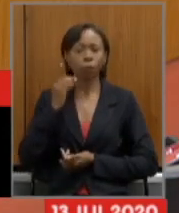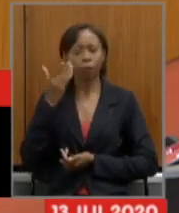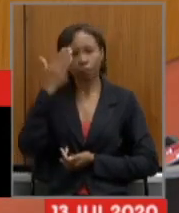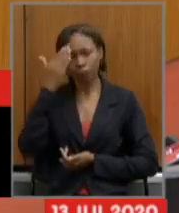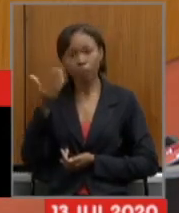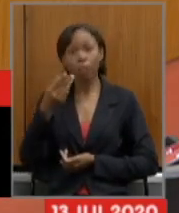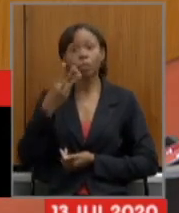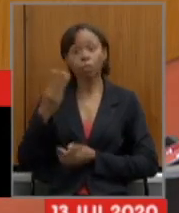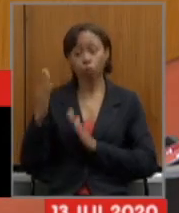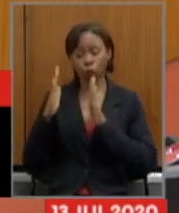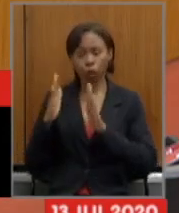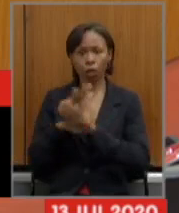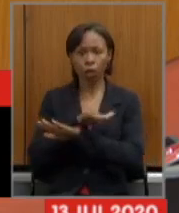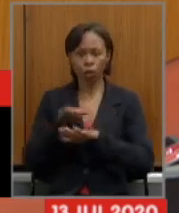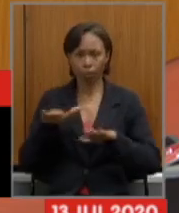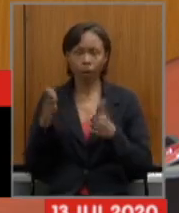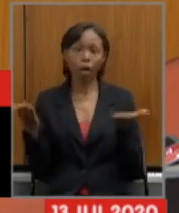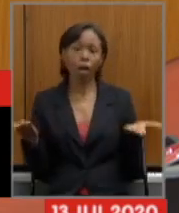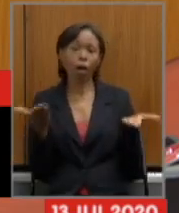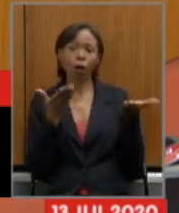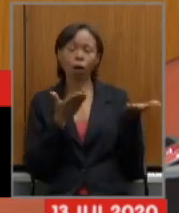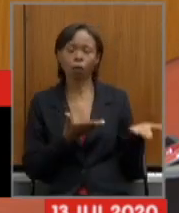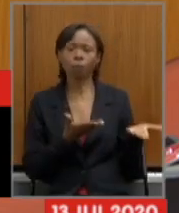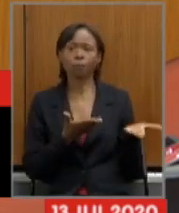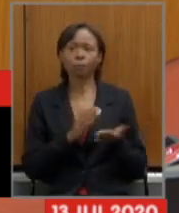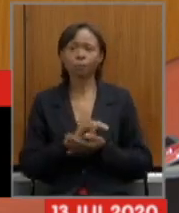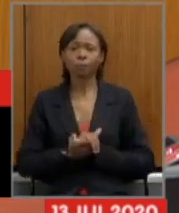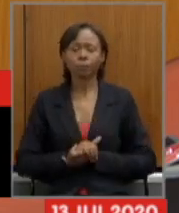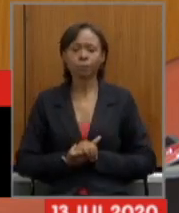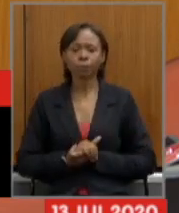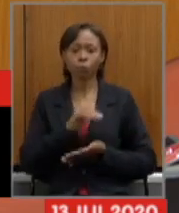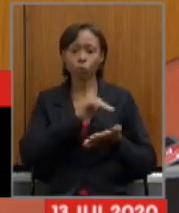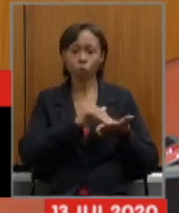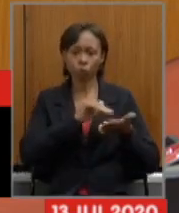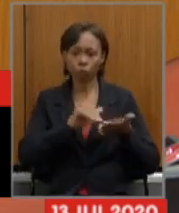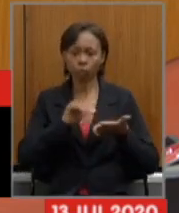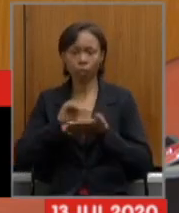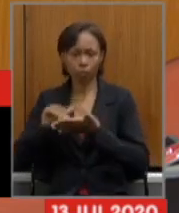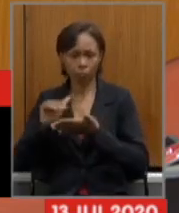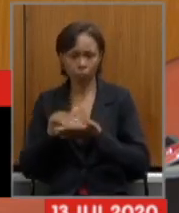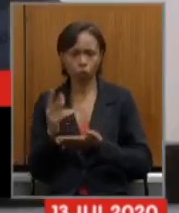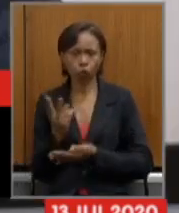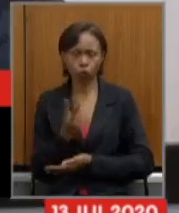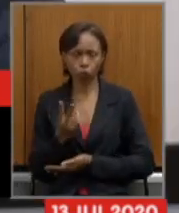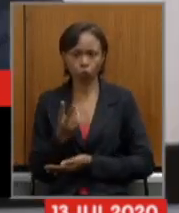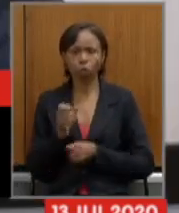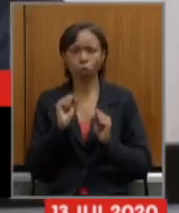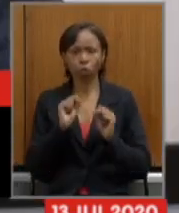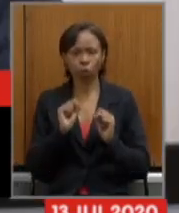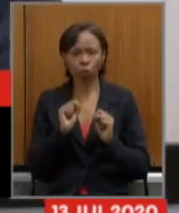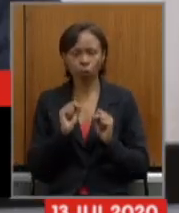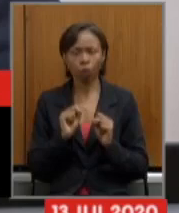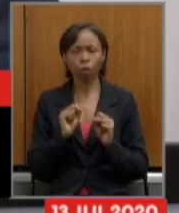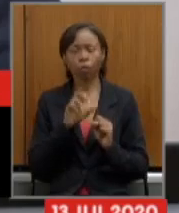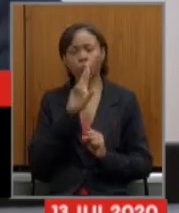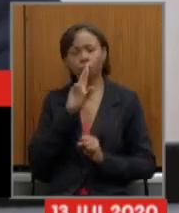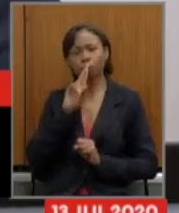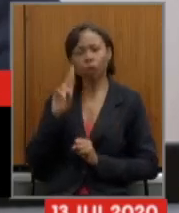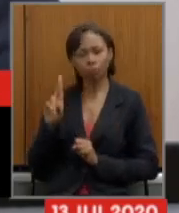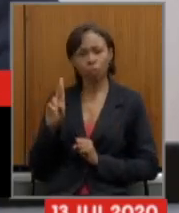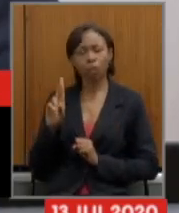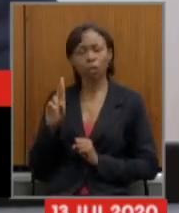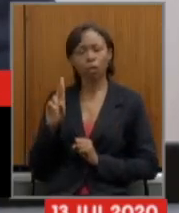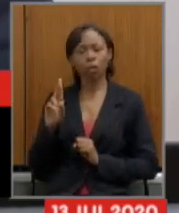bloco vou passar a palavra para os secretários para que possam fazer o uso da palavra e responder os